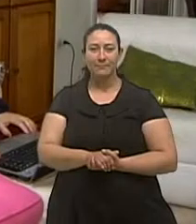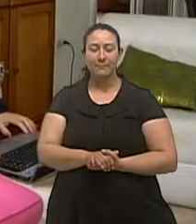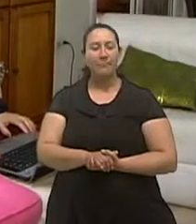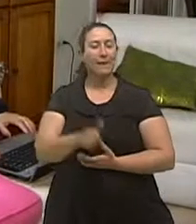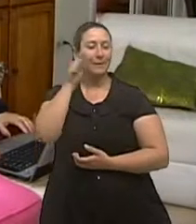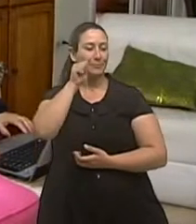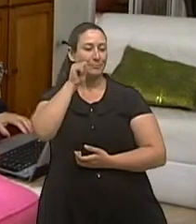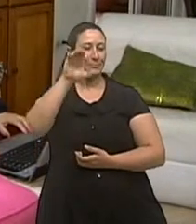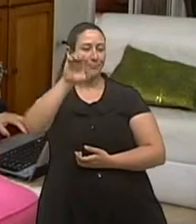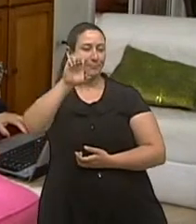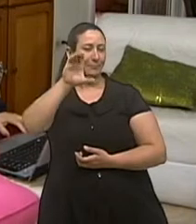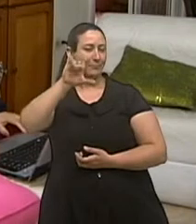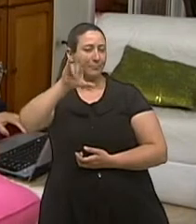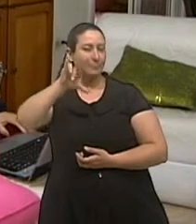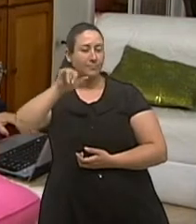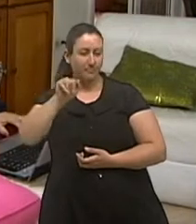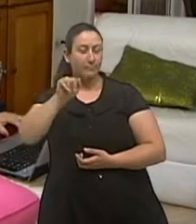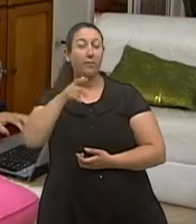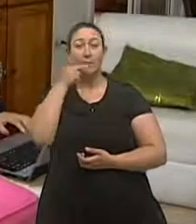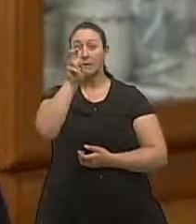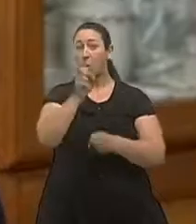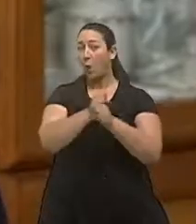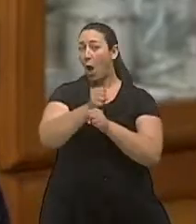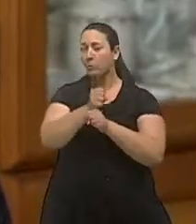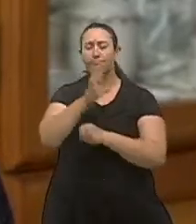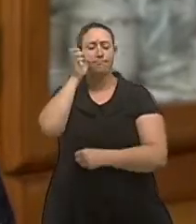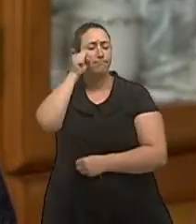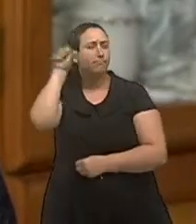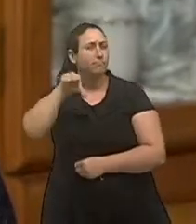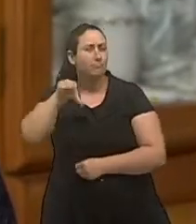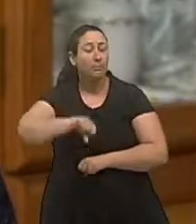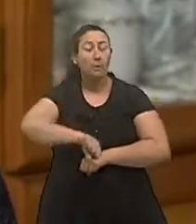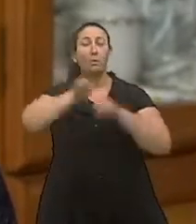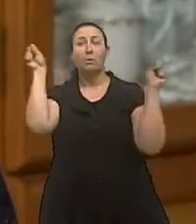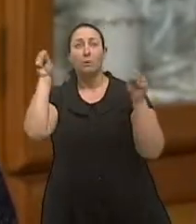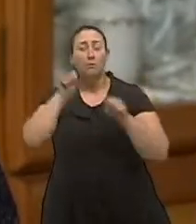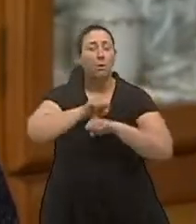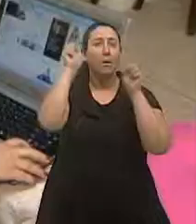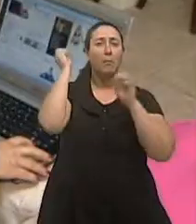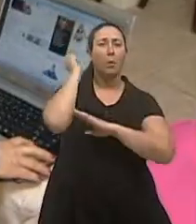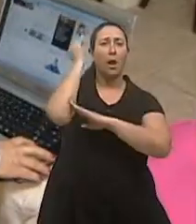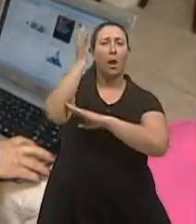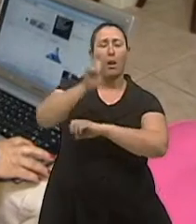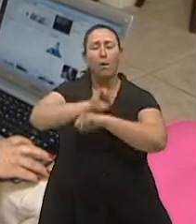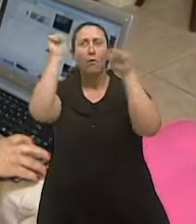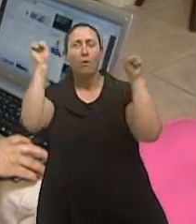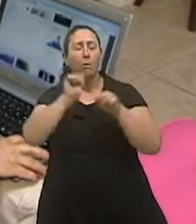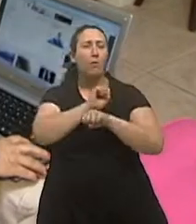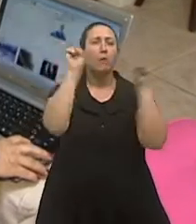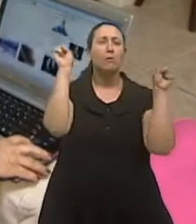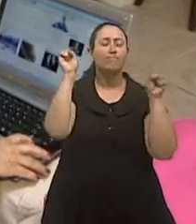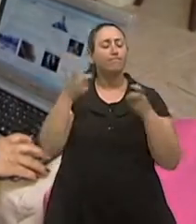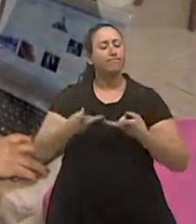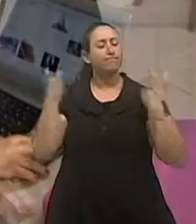Cecília conta que há cinco anos começou a dormir mal. Acordava muitas vezes durante a noite. Notou que algo